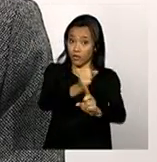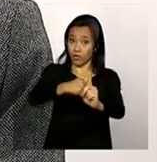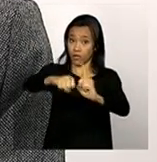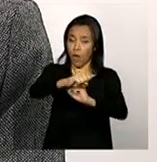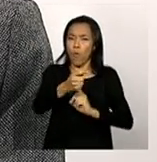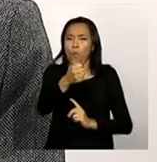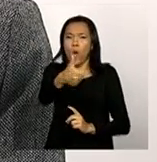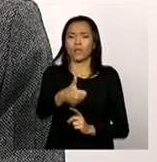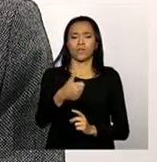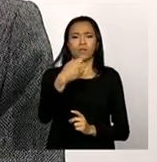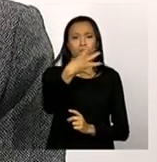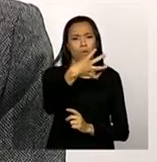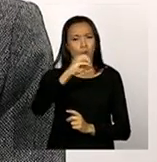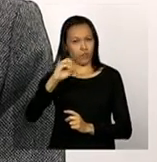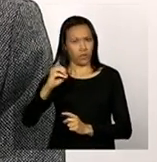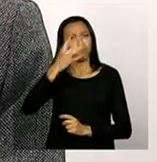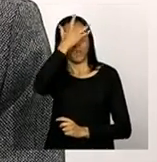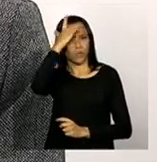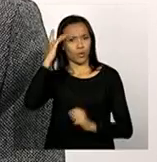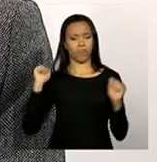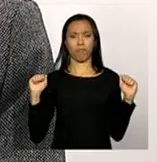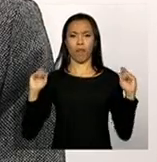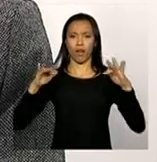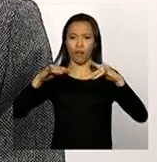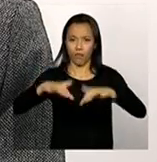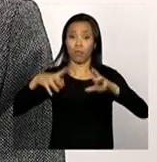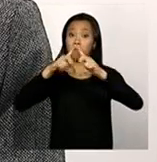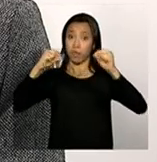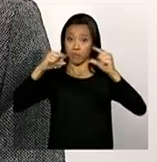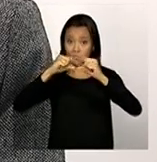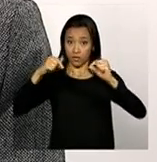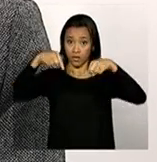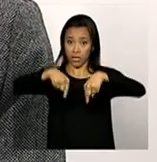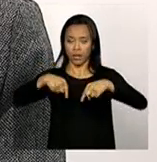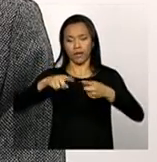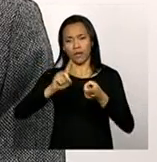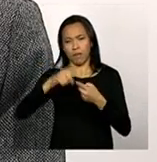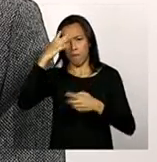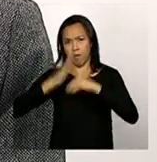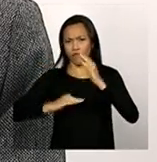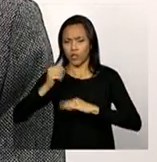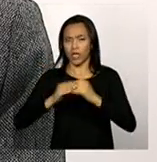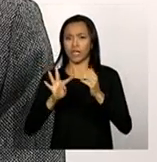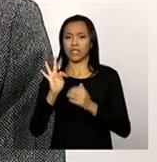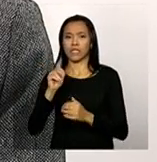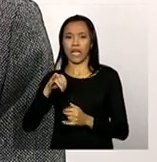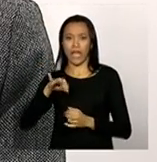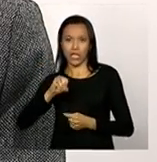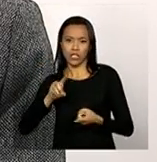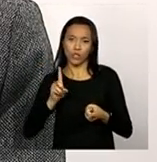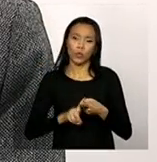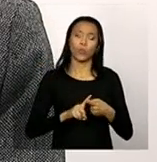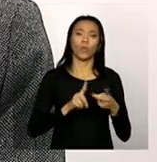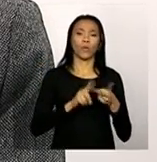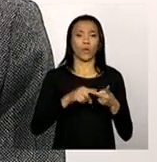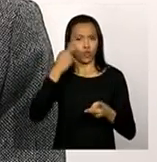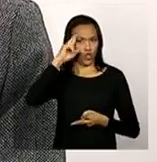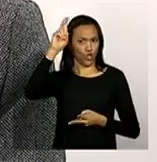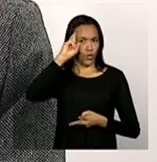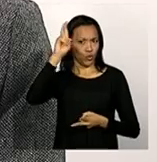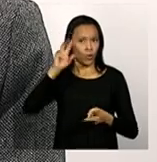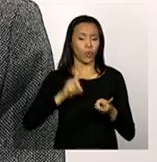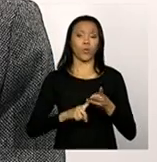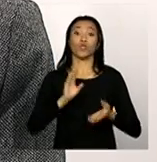de quase 400 pessoas, entre técnicos e gestores dos municípios, dos estados,